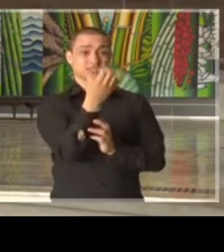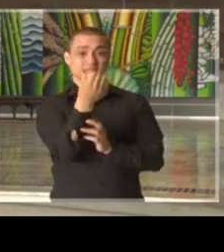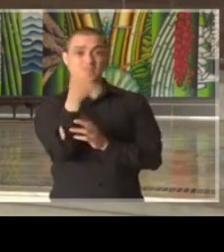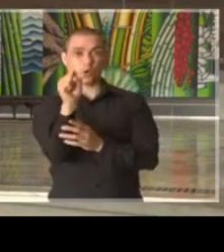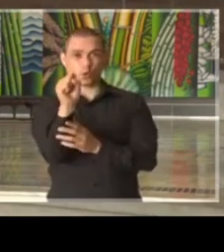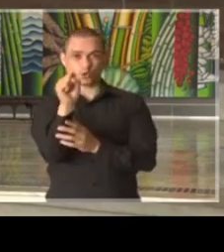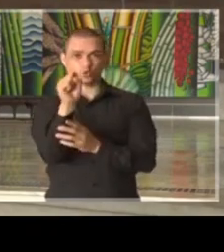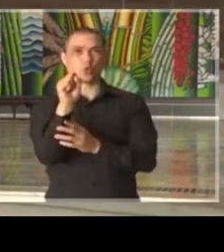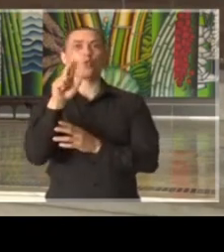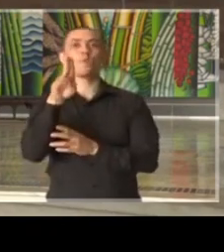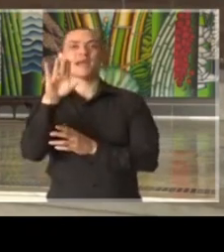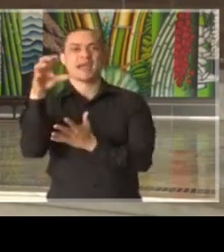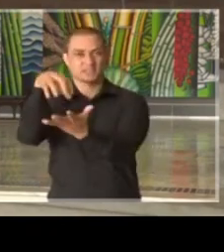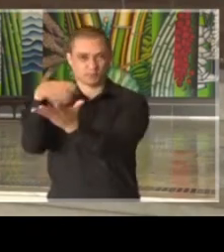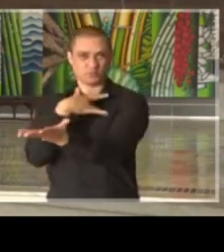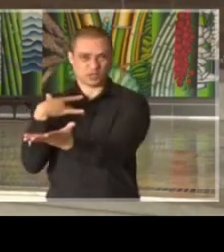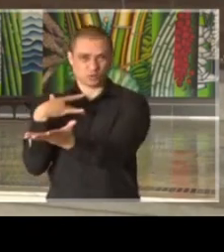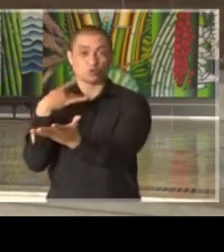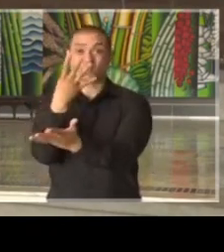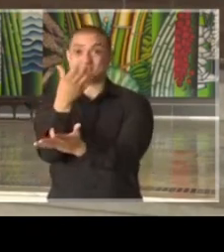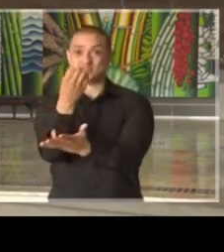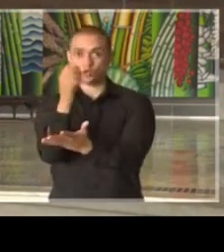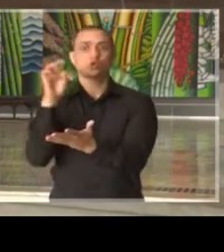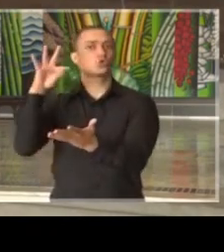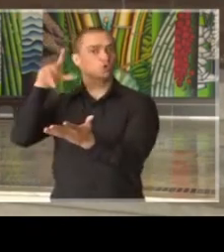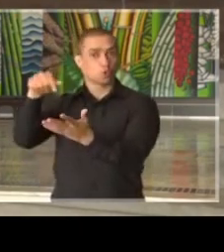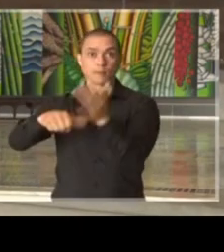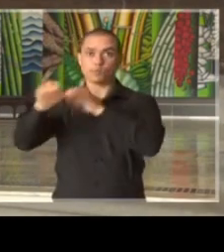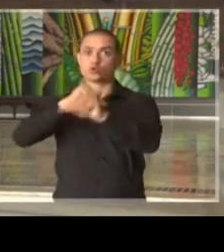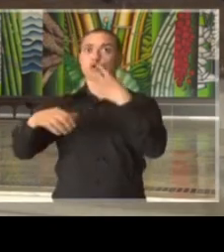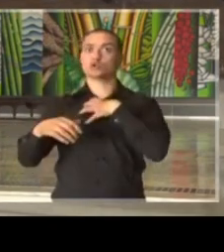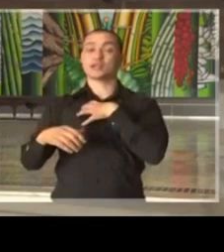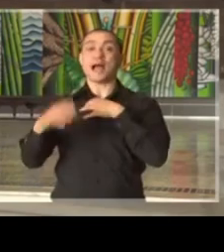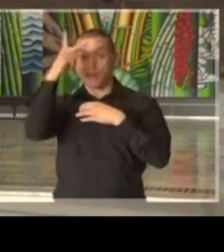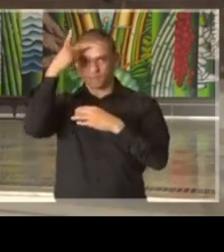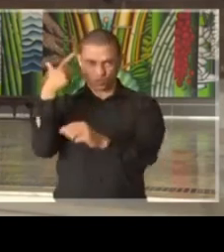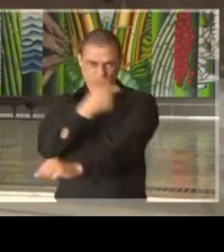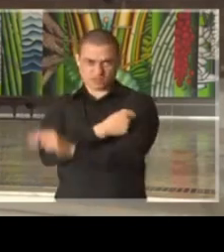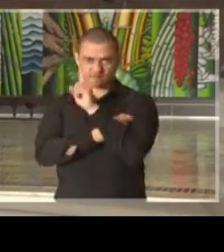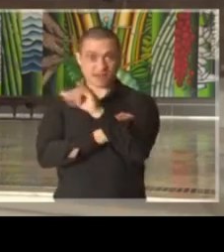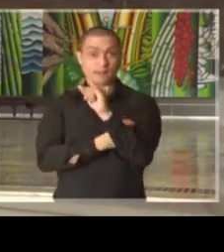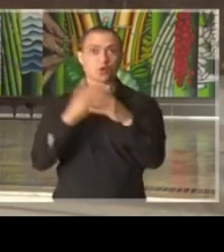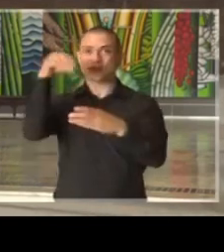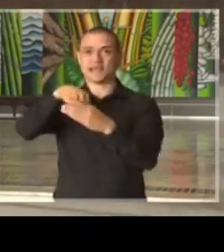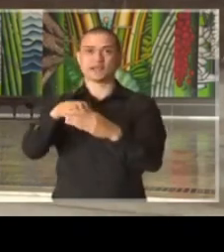básicas de saúde, todas elas com uma logística alterada, as pessoas serão recebidas,